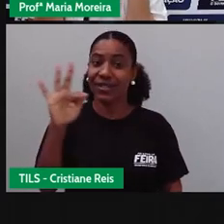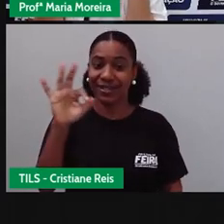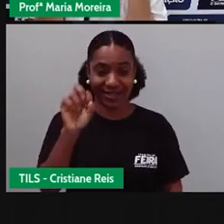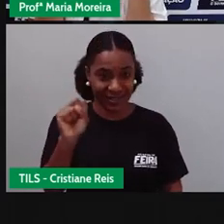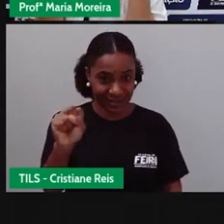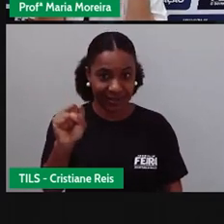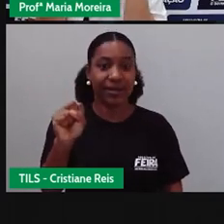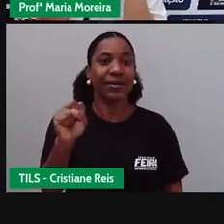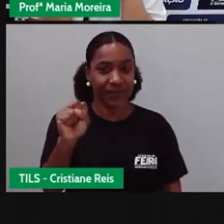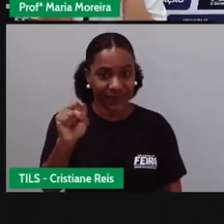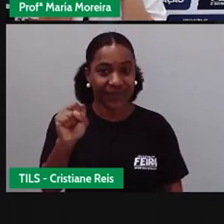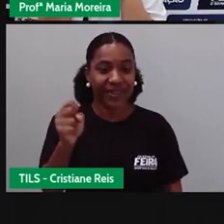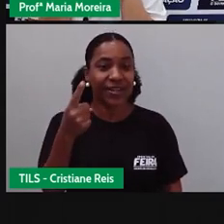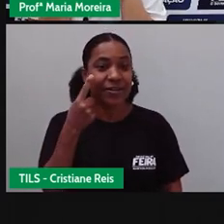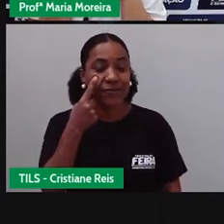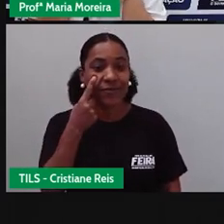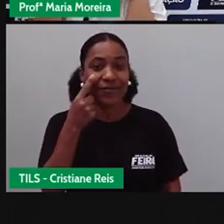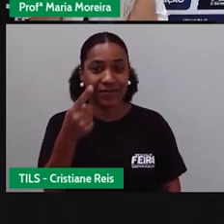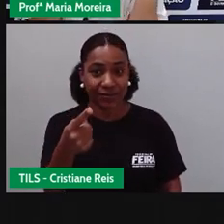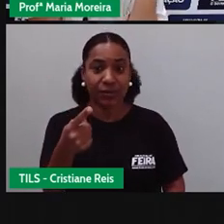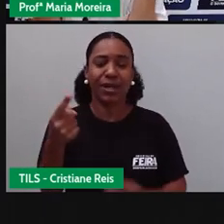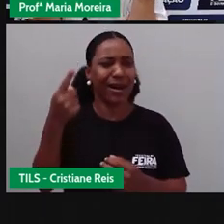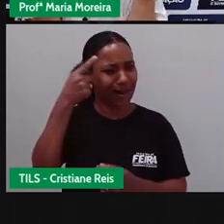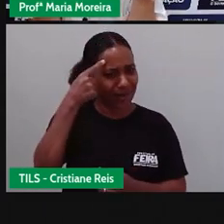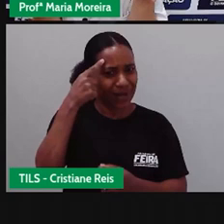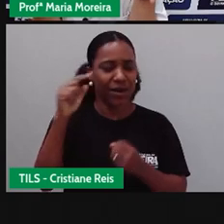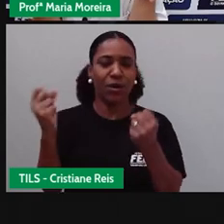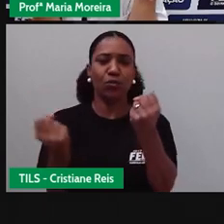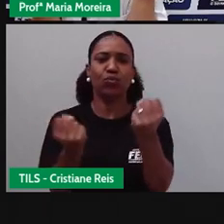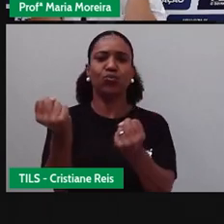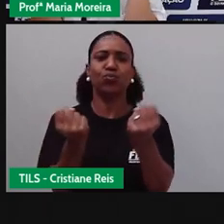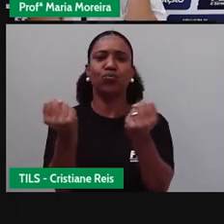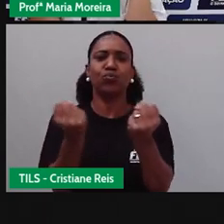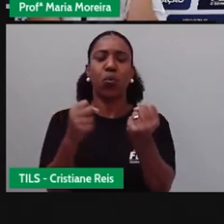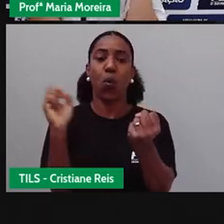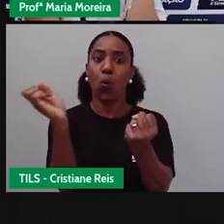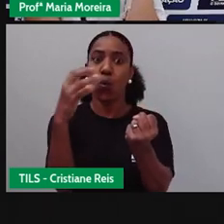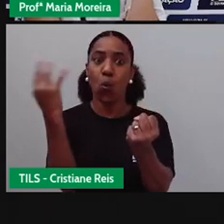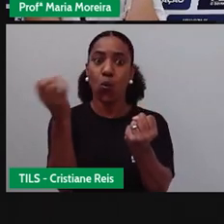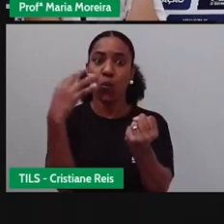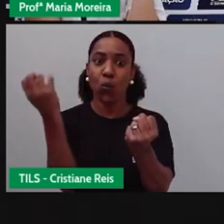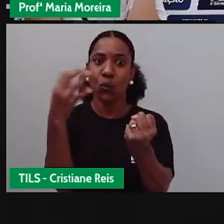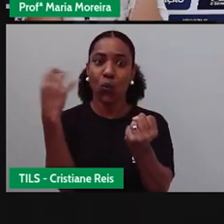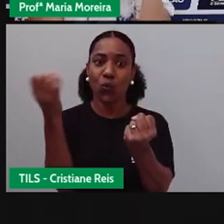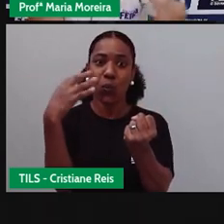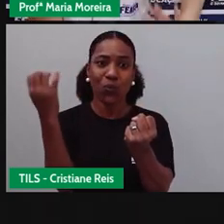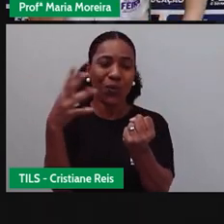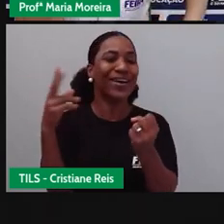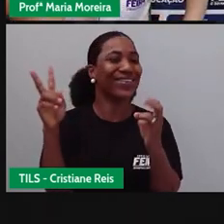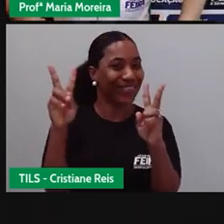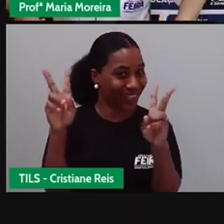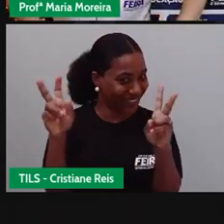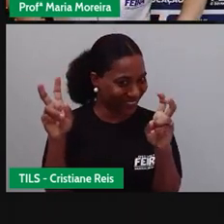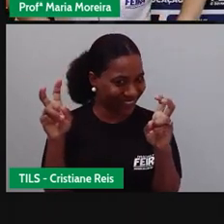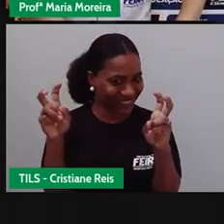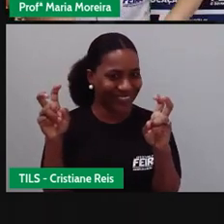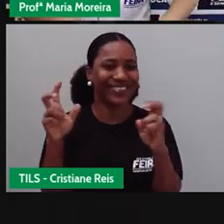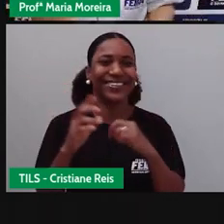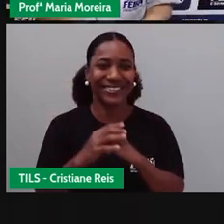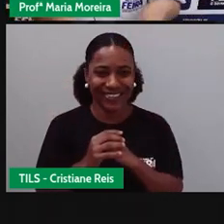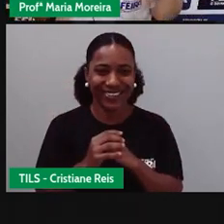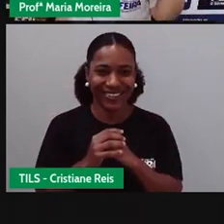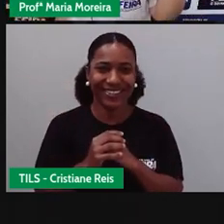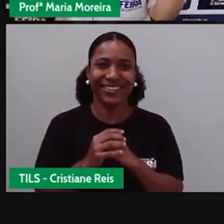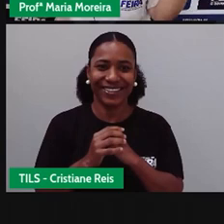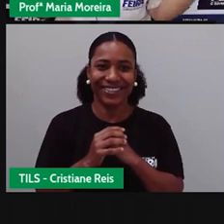foi a chegada, né, de algumas ambulâncias da SAMU. E aí a Pró já deu spoiler da aula de hoje, né? Fora o fato de que ela já